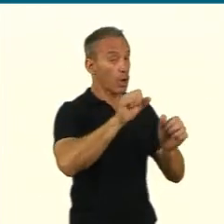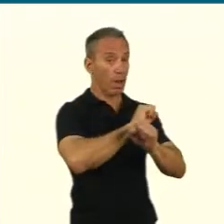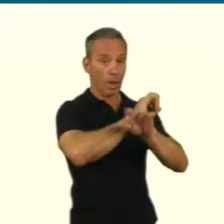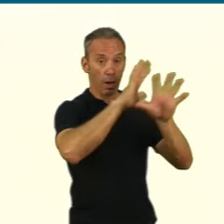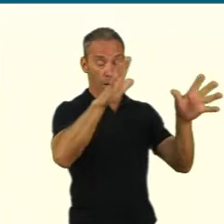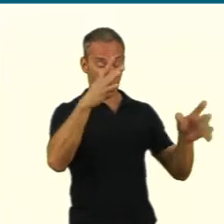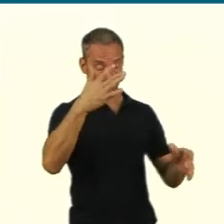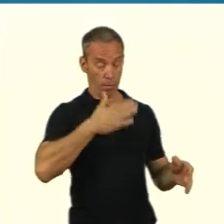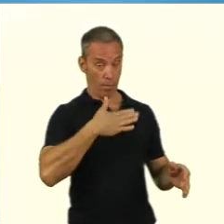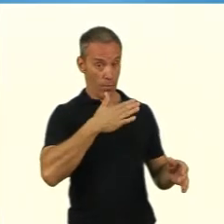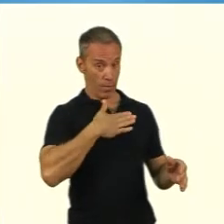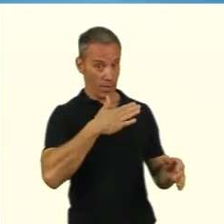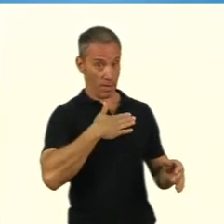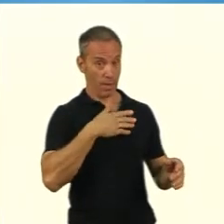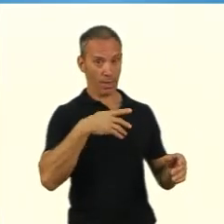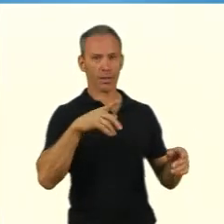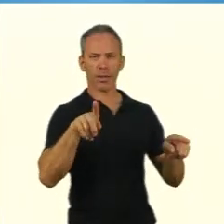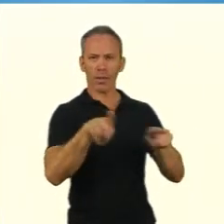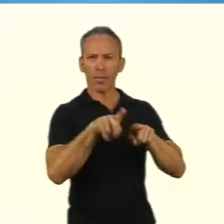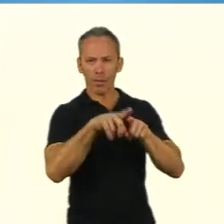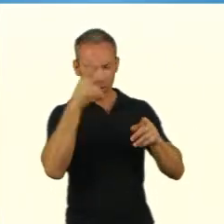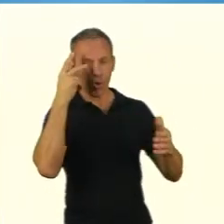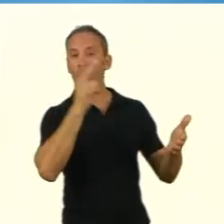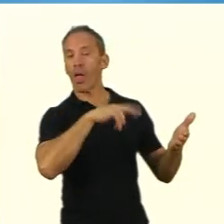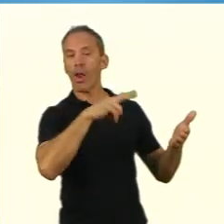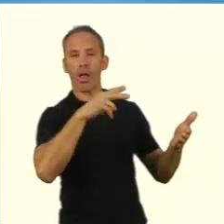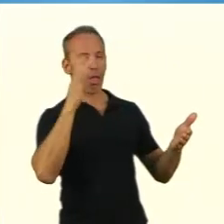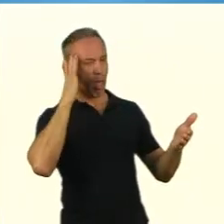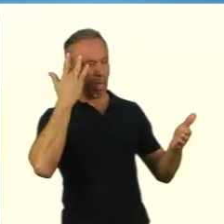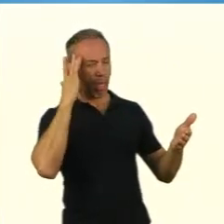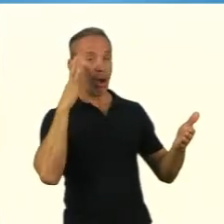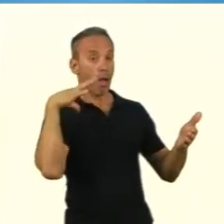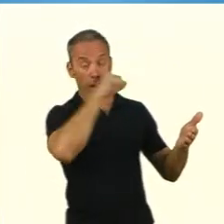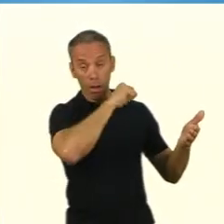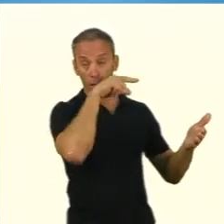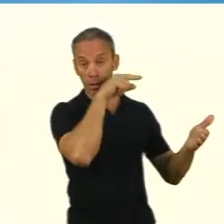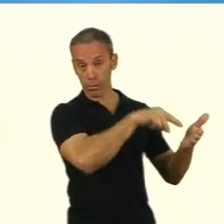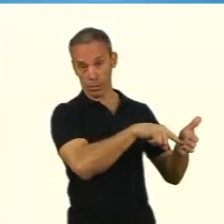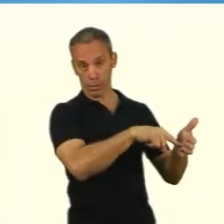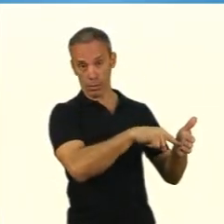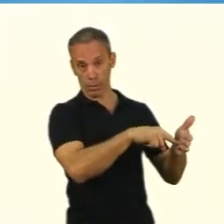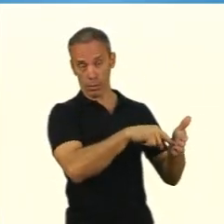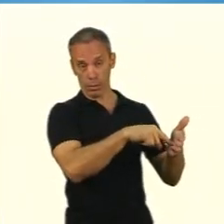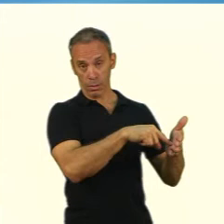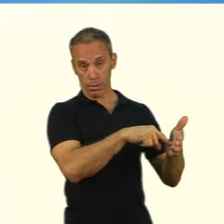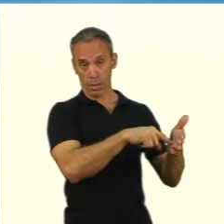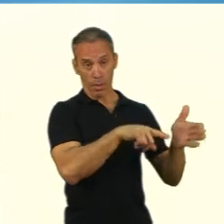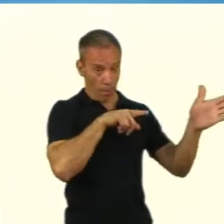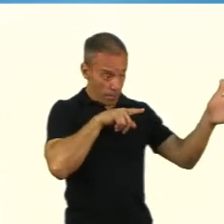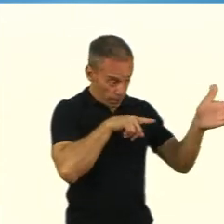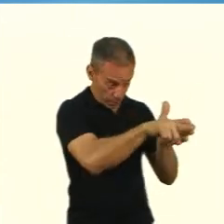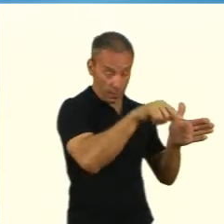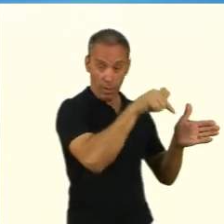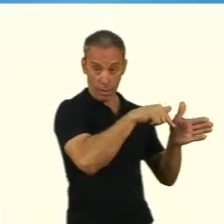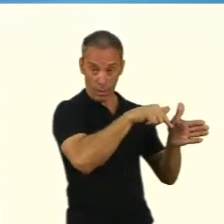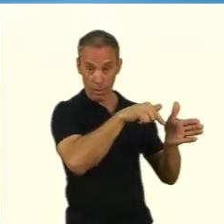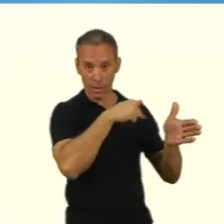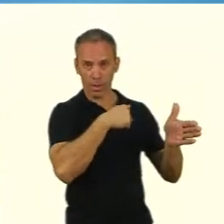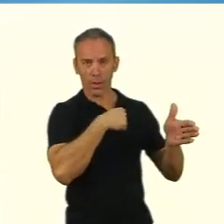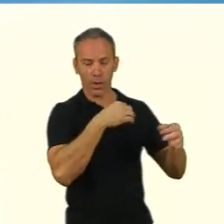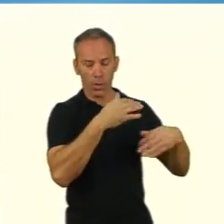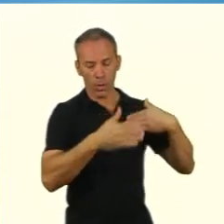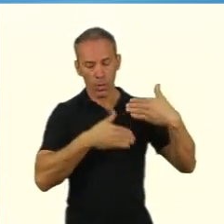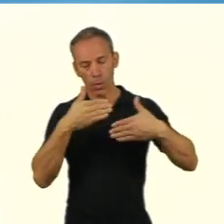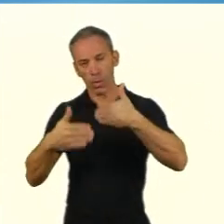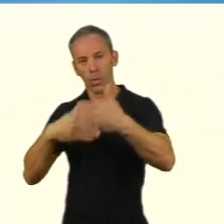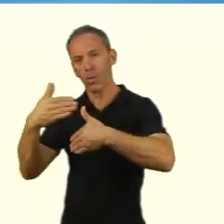investigação. Então, a gente faz uma pergunta quando a gente consegue visualizar um ponto específico, um foco.